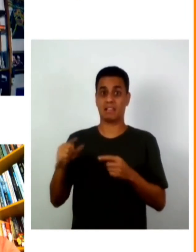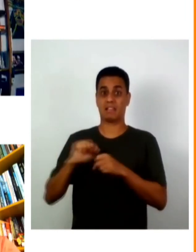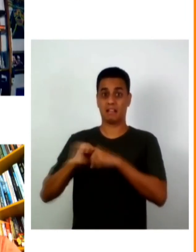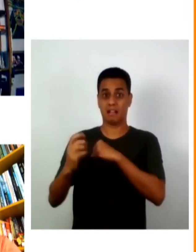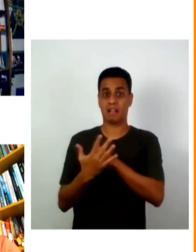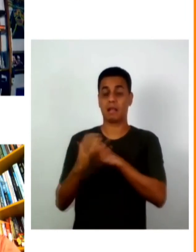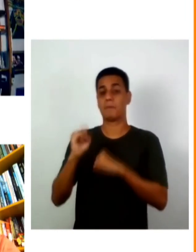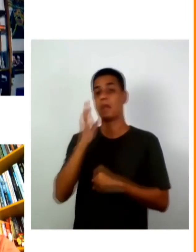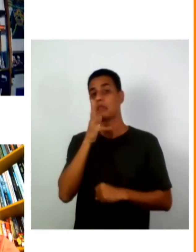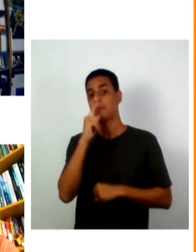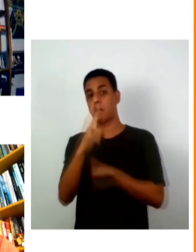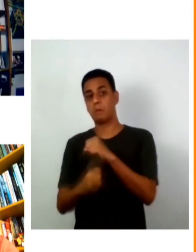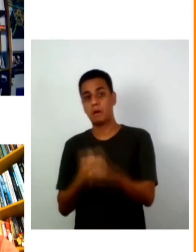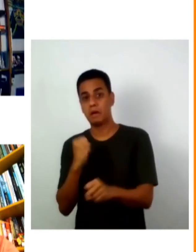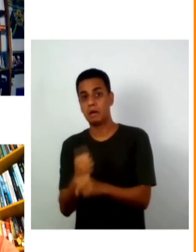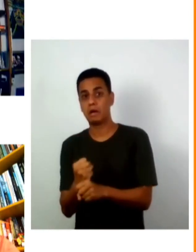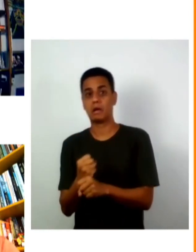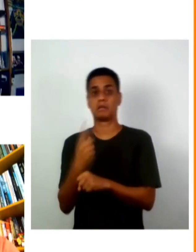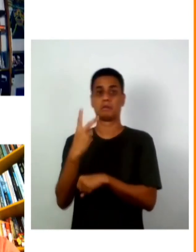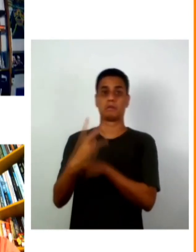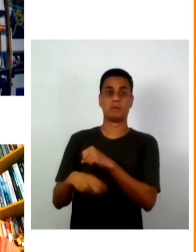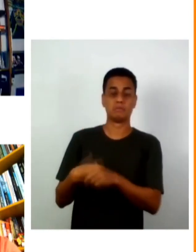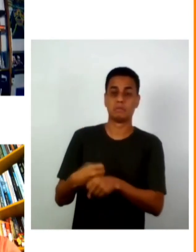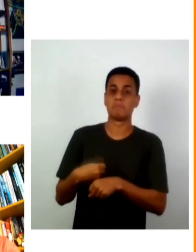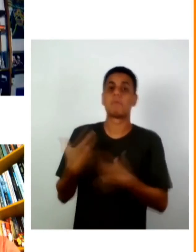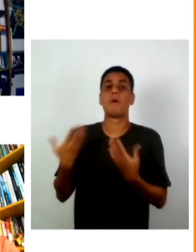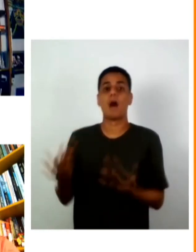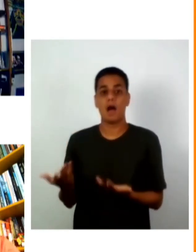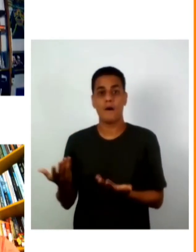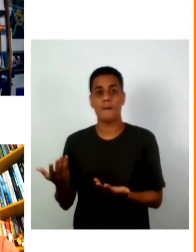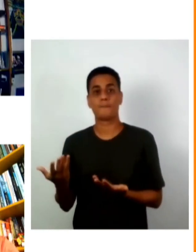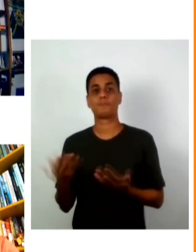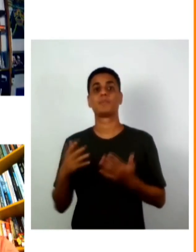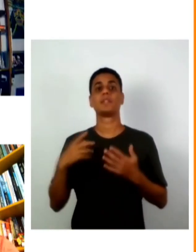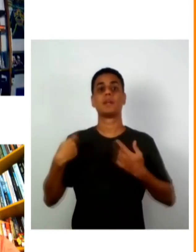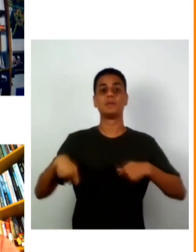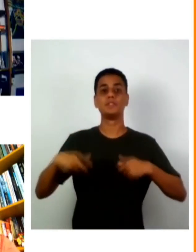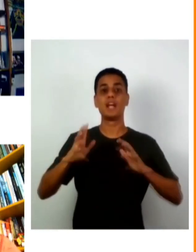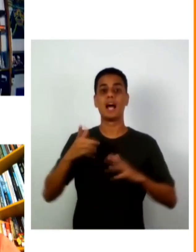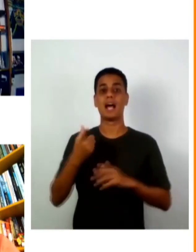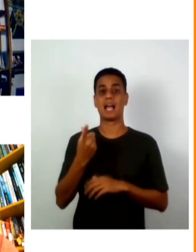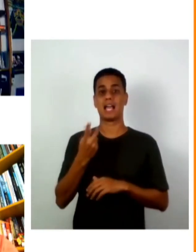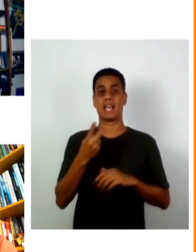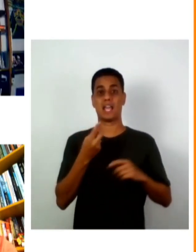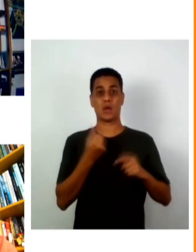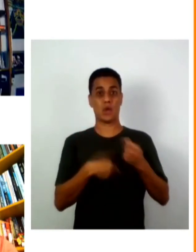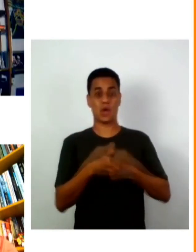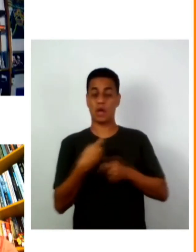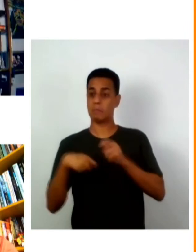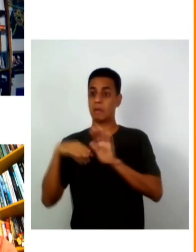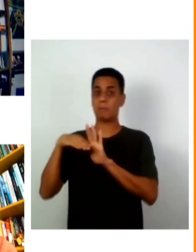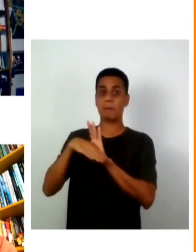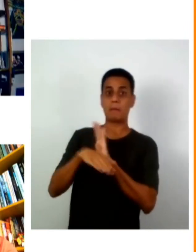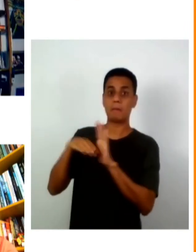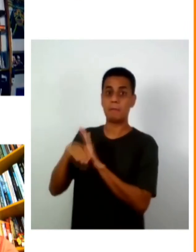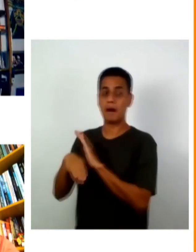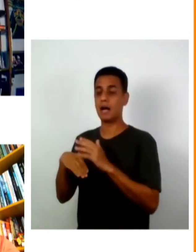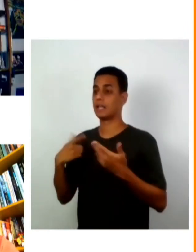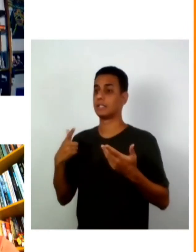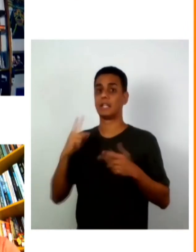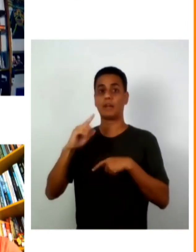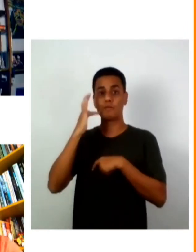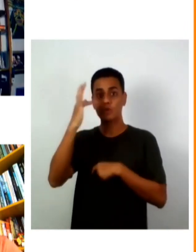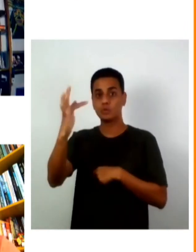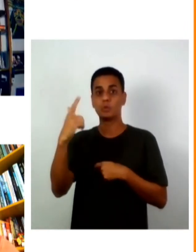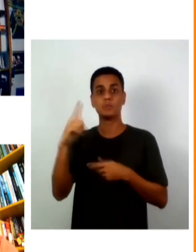que pode durar um ano e reativar tudo isso vai demorar mais ainda e uma semana a economia já entrou em